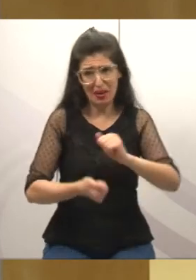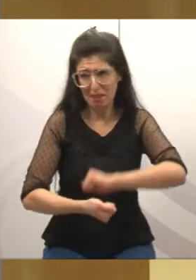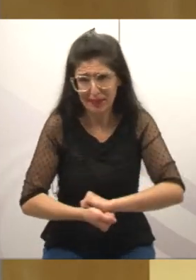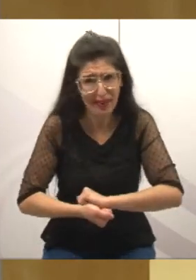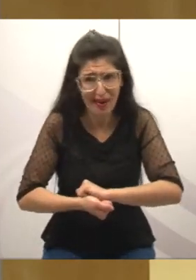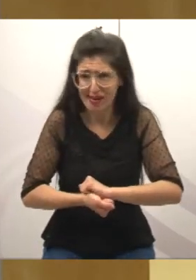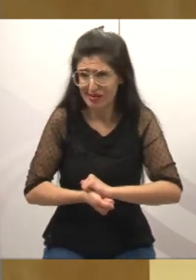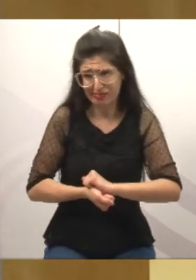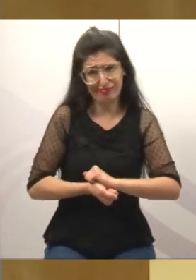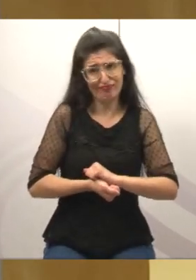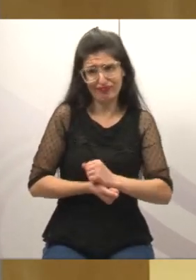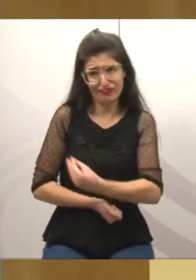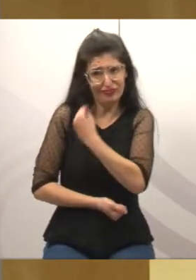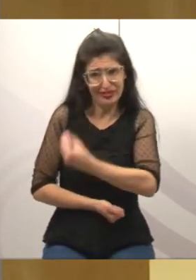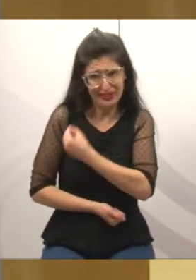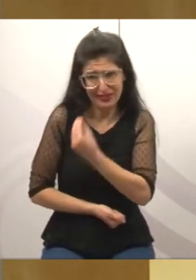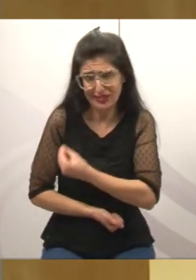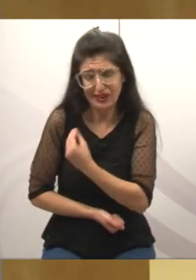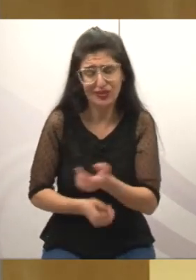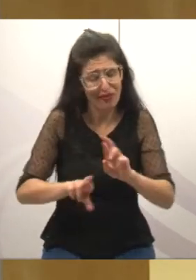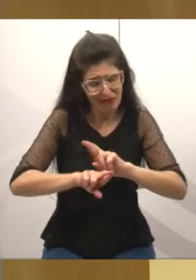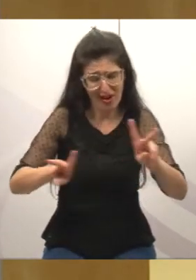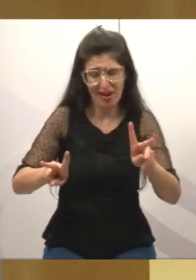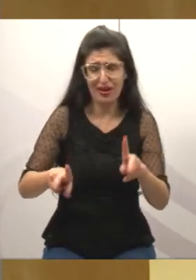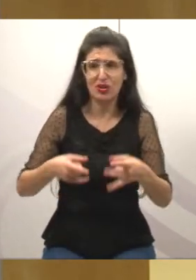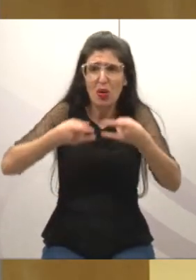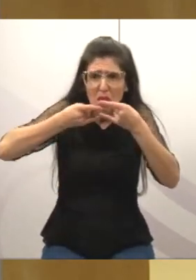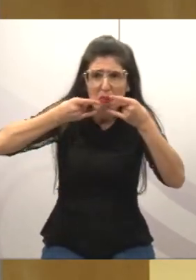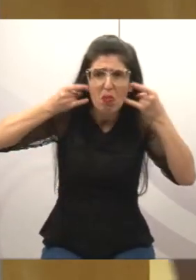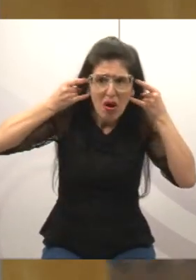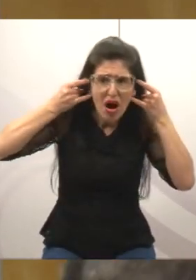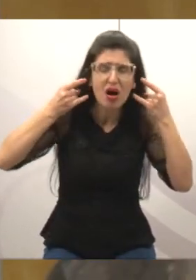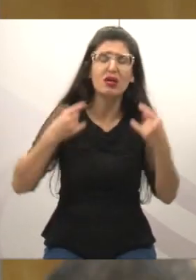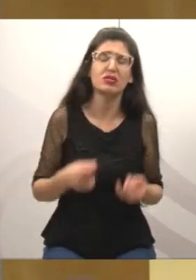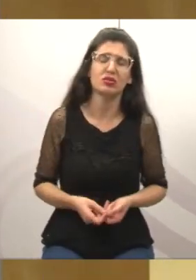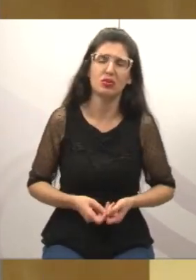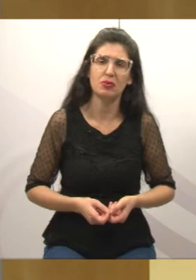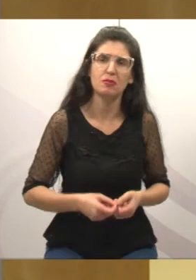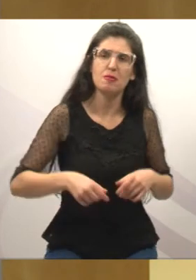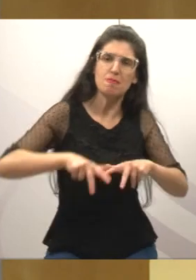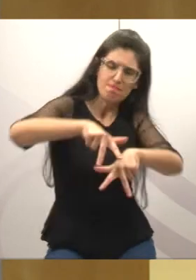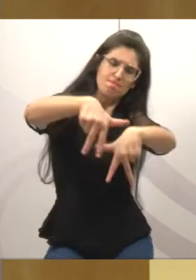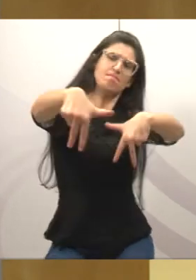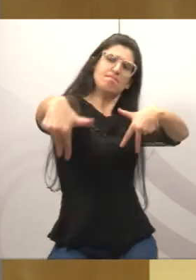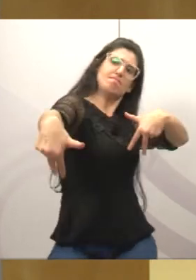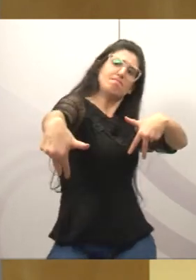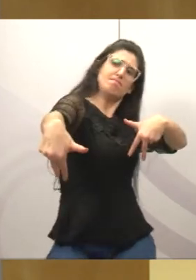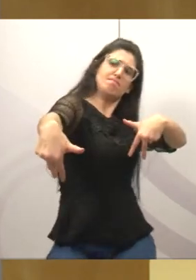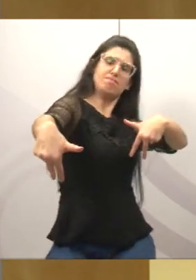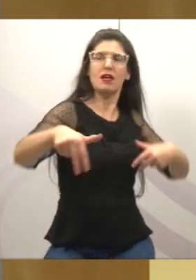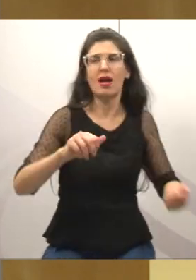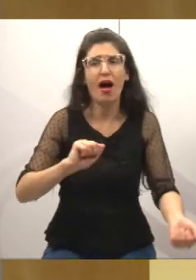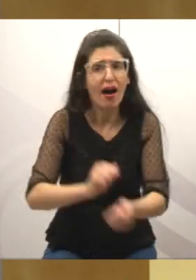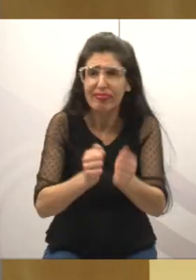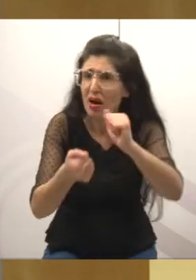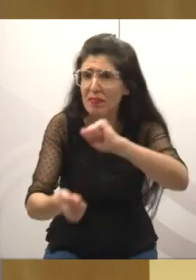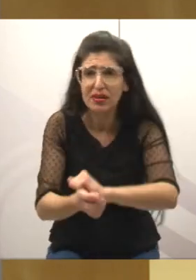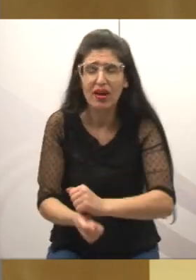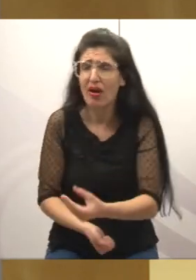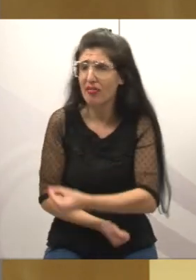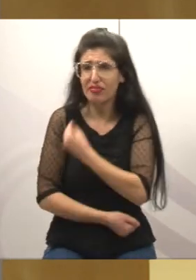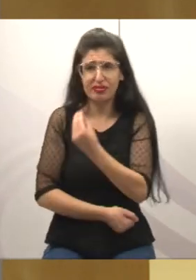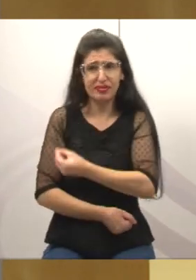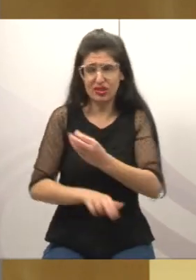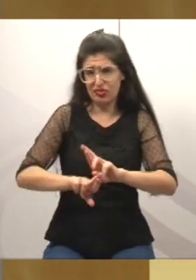máscara, guardando distanciamento social, mas é assim que nós vamos continuar nossa caminhada, se adaptando às novas realidades. Muito